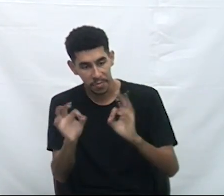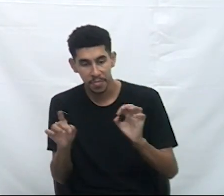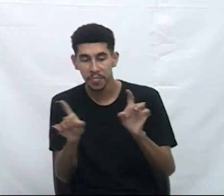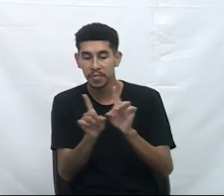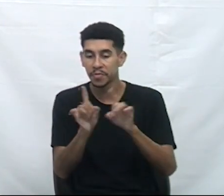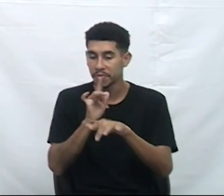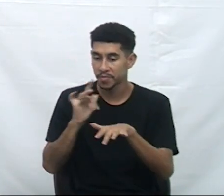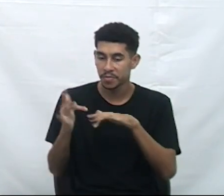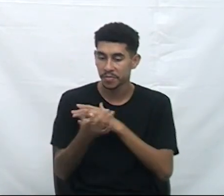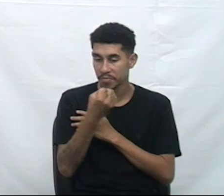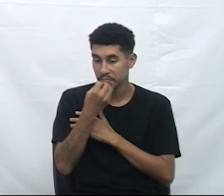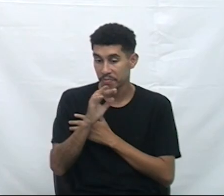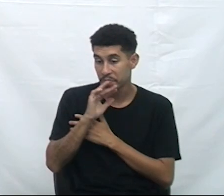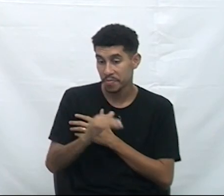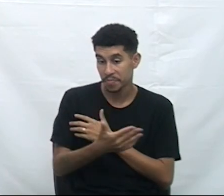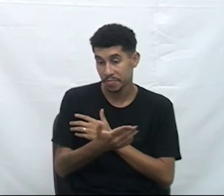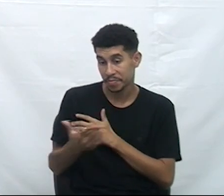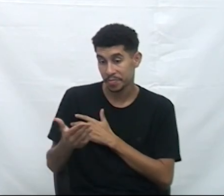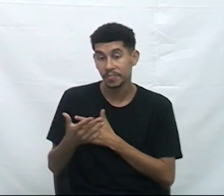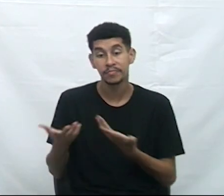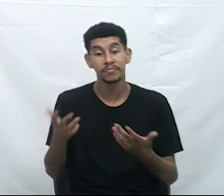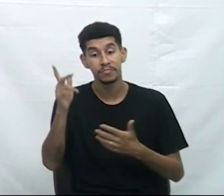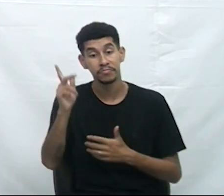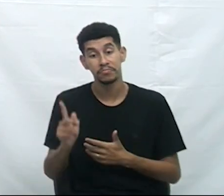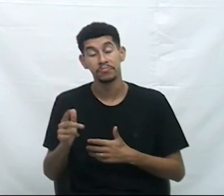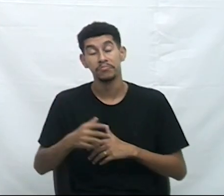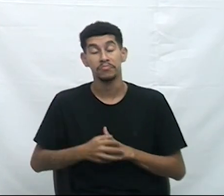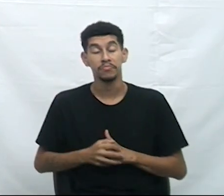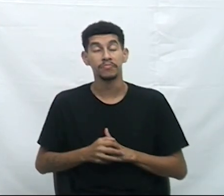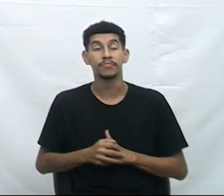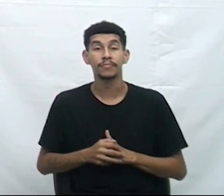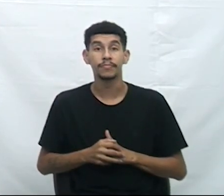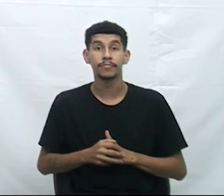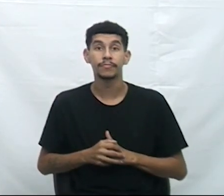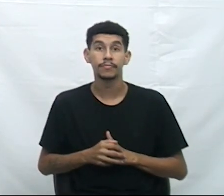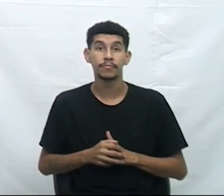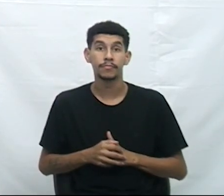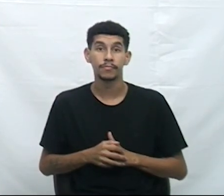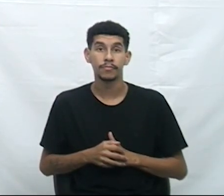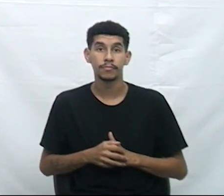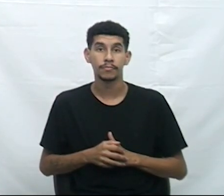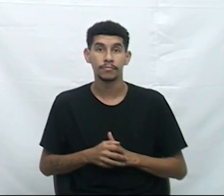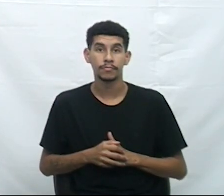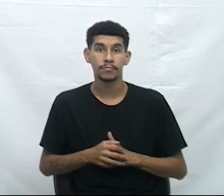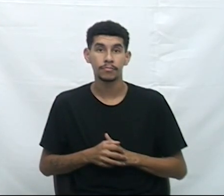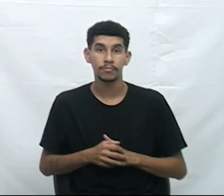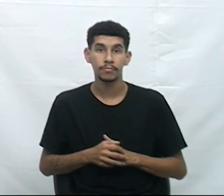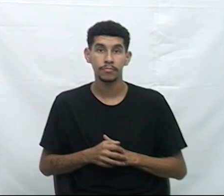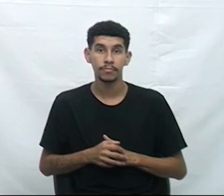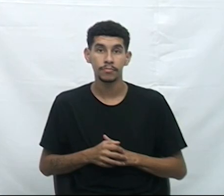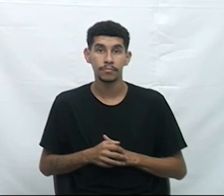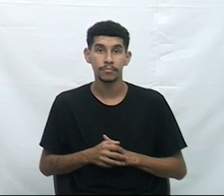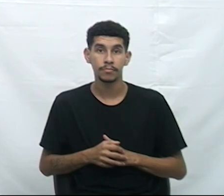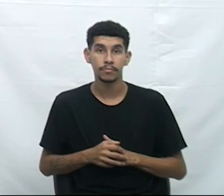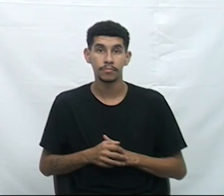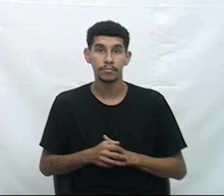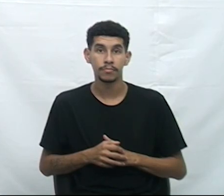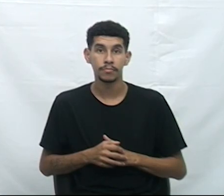redes sociais, muito boa tarde. Presidente, dois homens